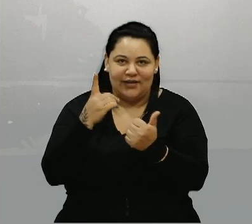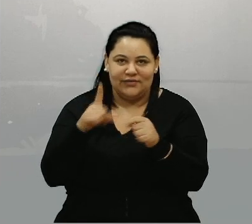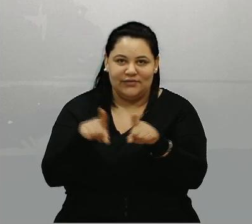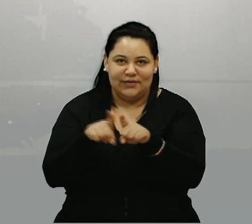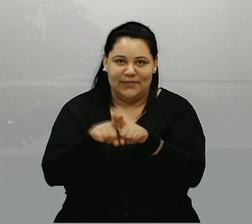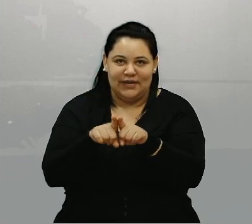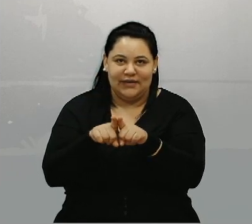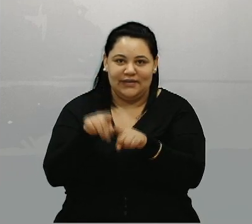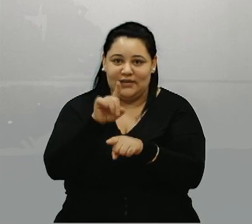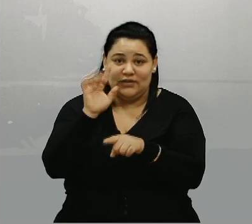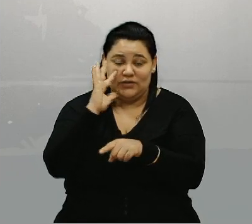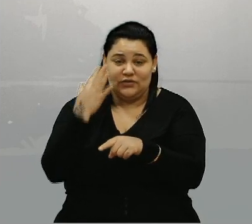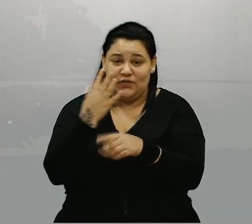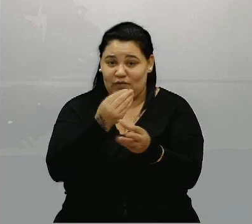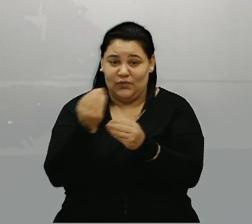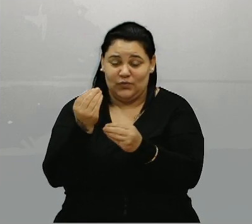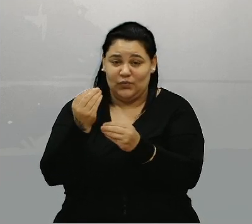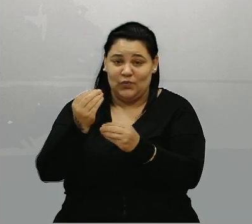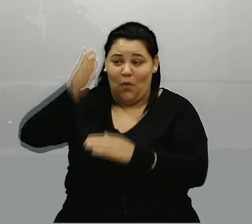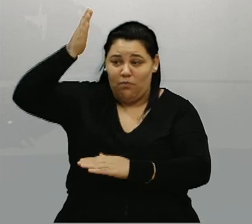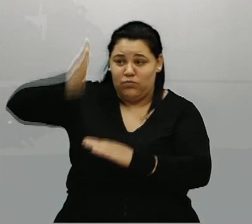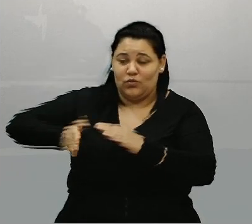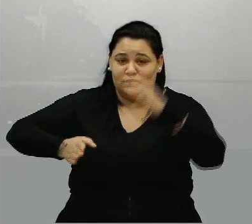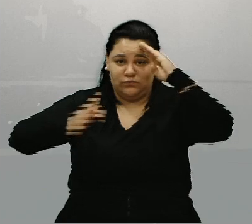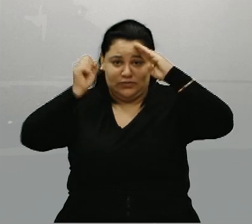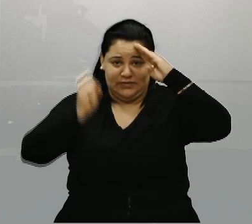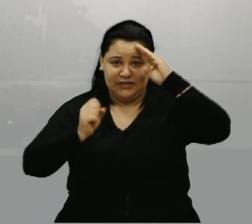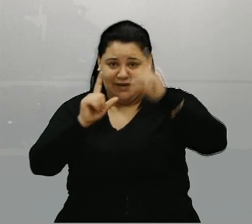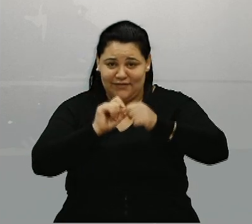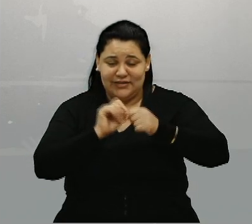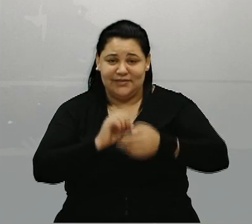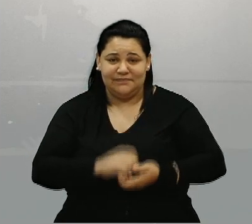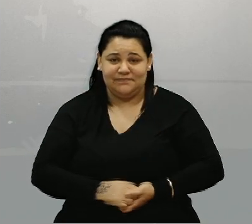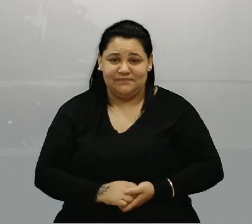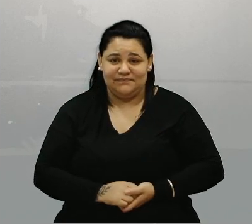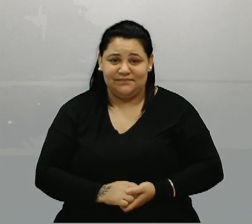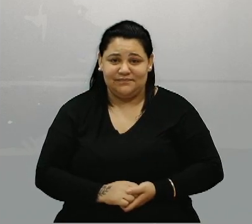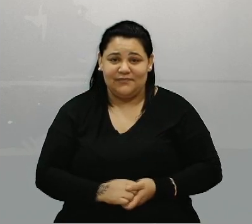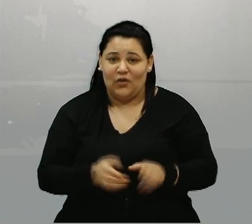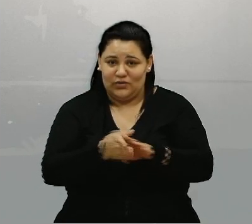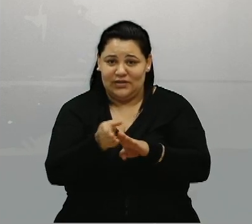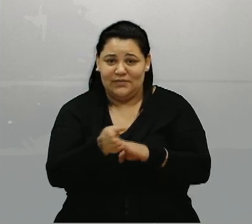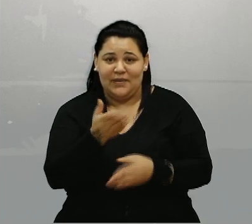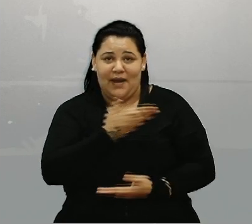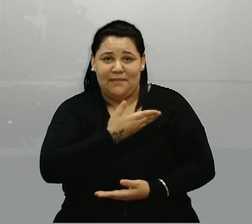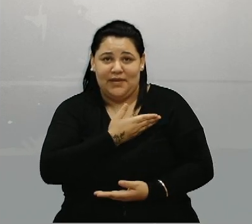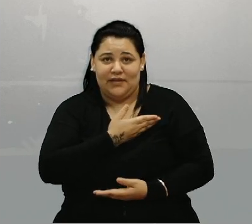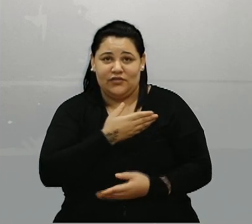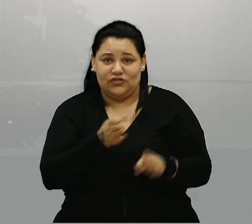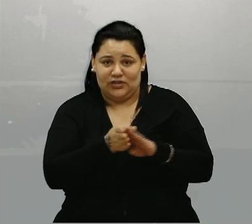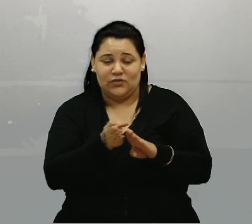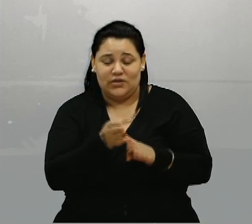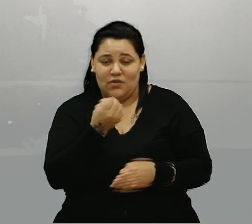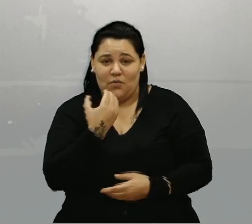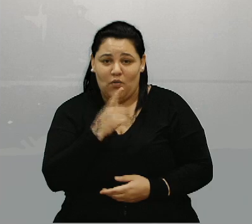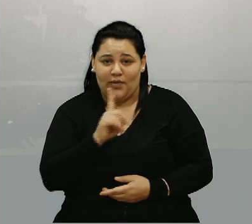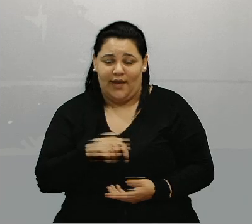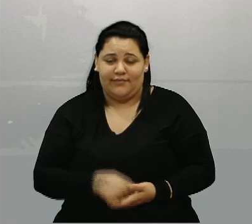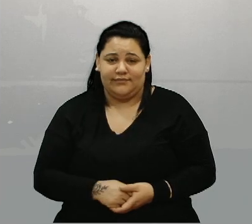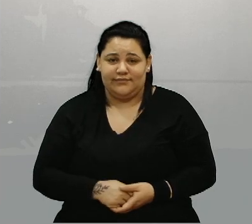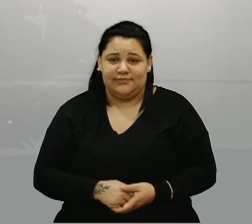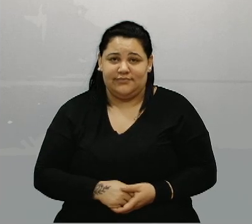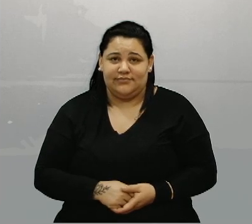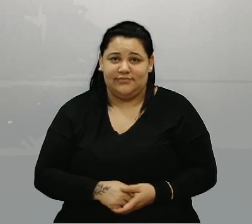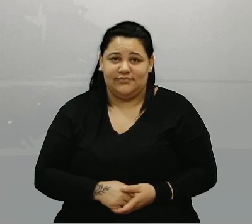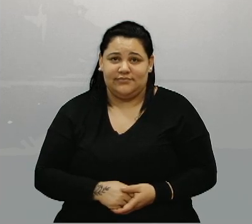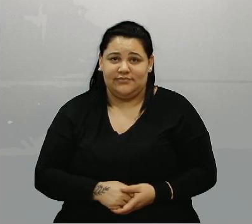que não resolveu o muro de imigrante, estava feito. Até eu vou dar o conselho. Mas para amigo a gente dá conselho bom, né? Não dá conselho furado. Mas